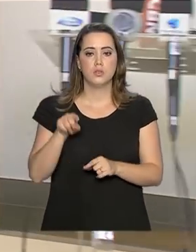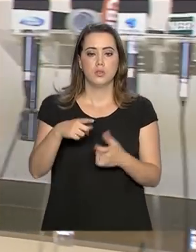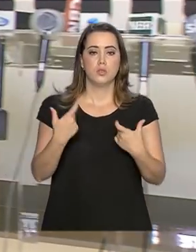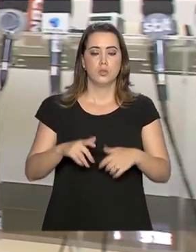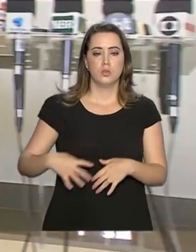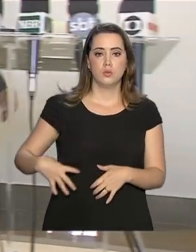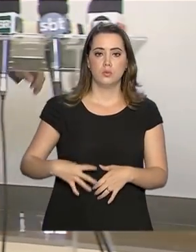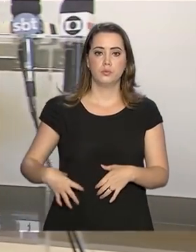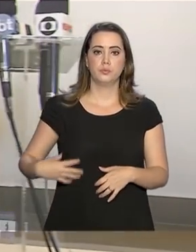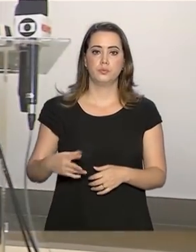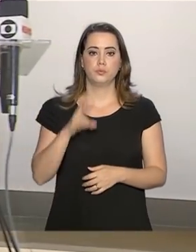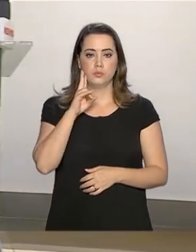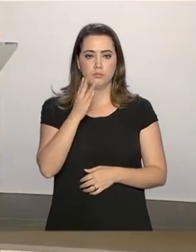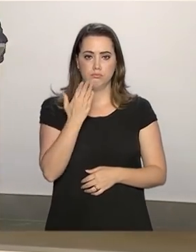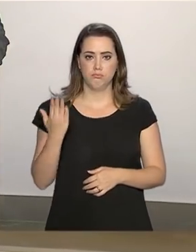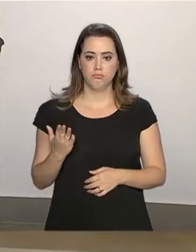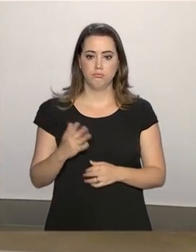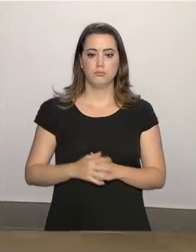região abdominal.